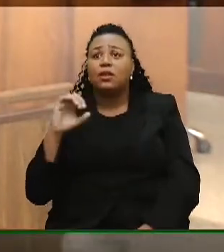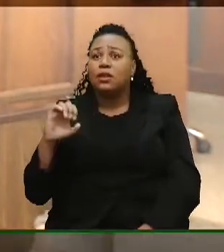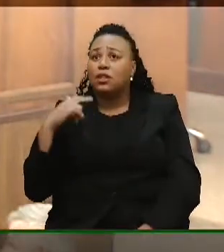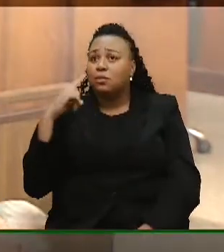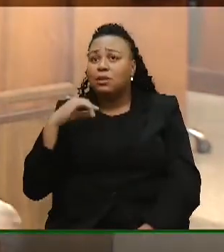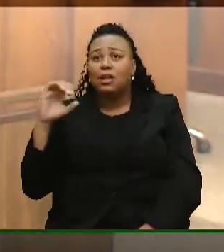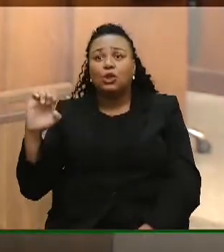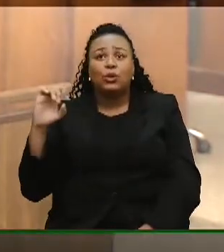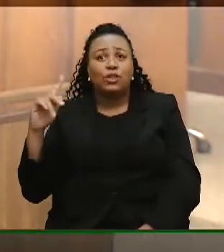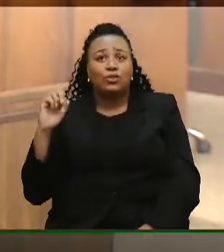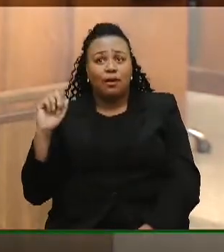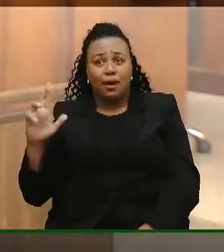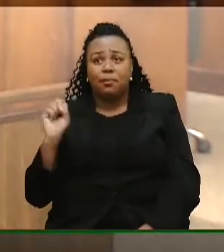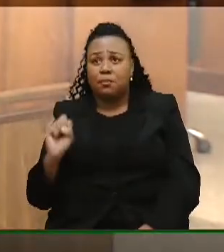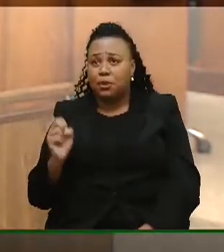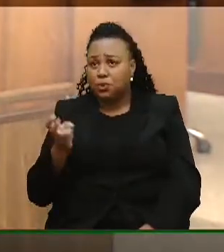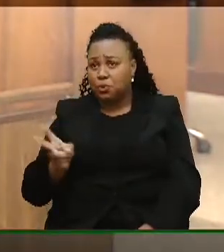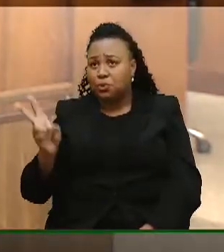Preto.